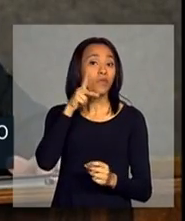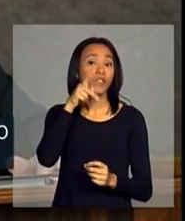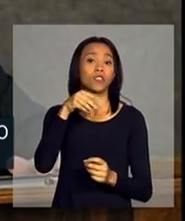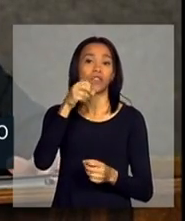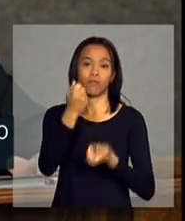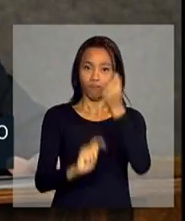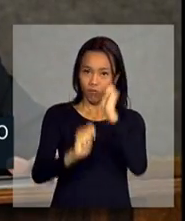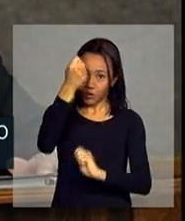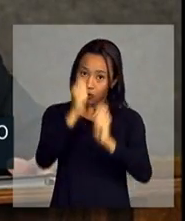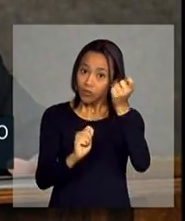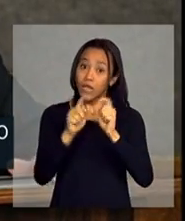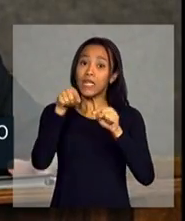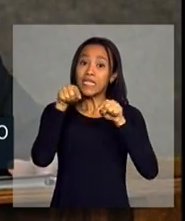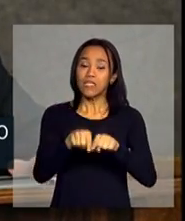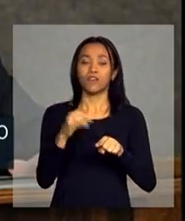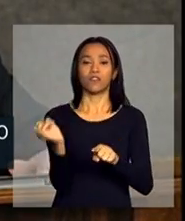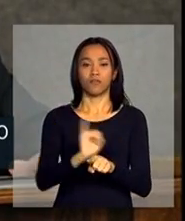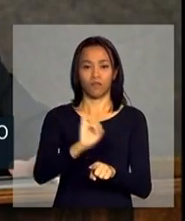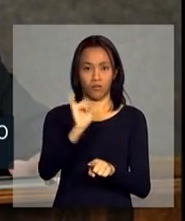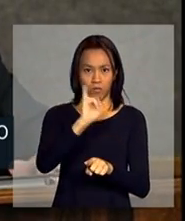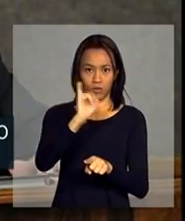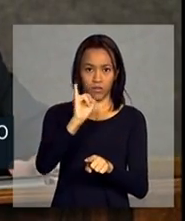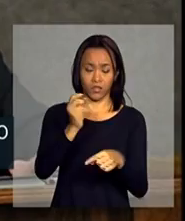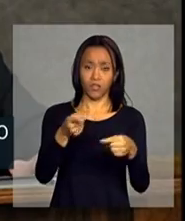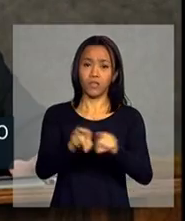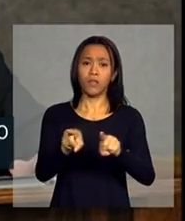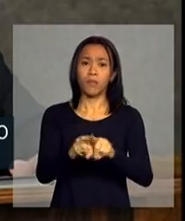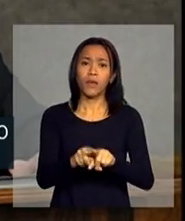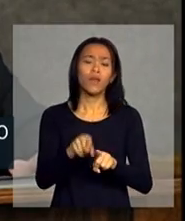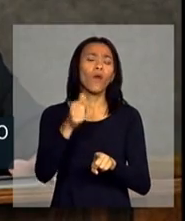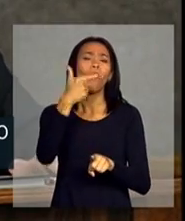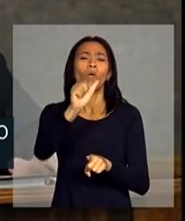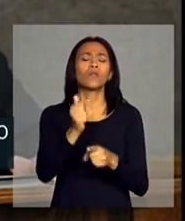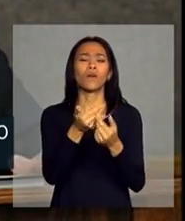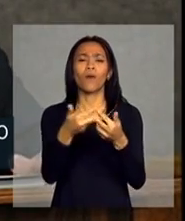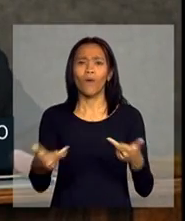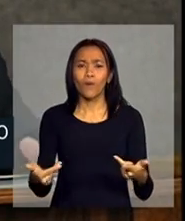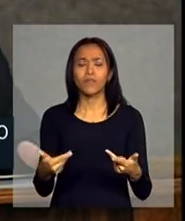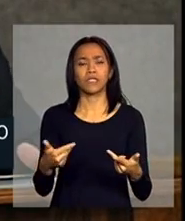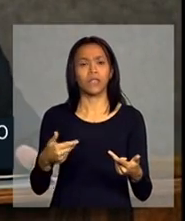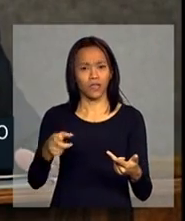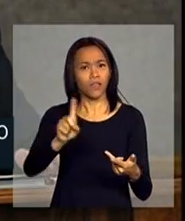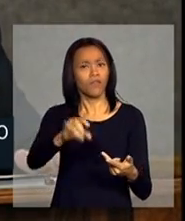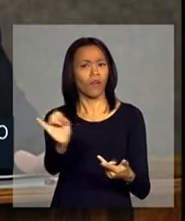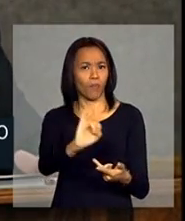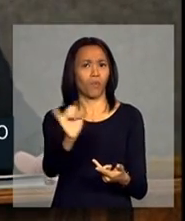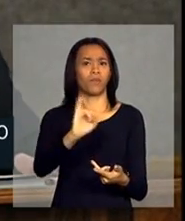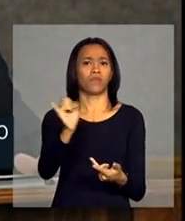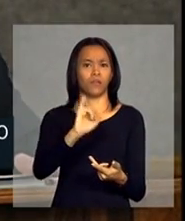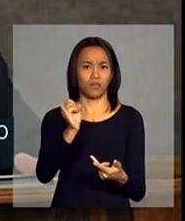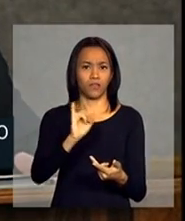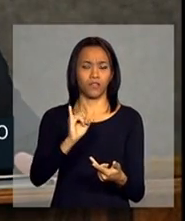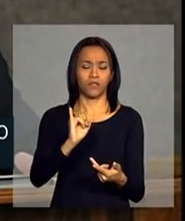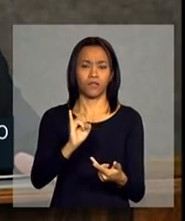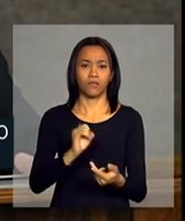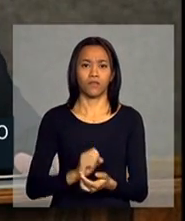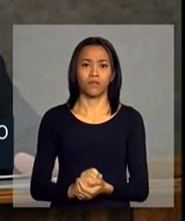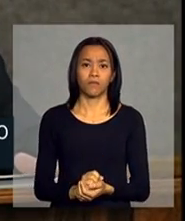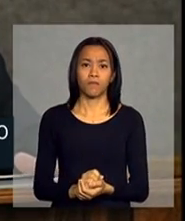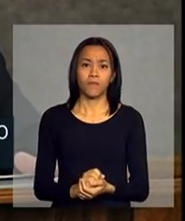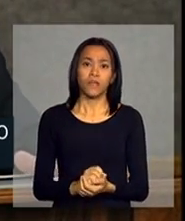é uma coisa importante, e também outra coisa que foi muito importante, muito decorrente da